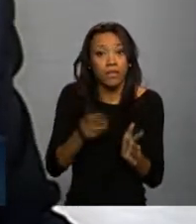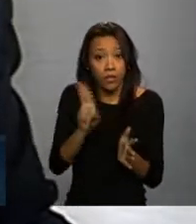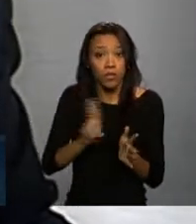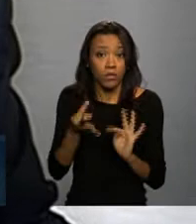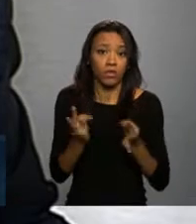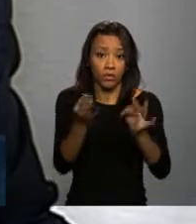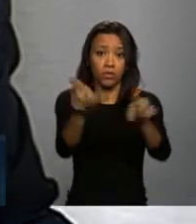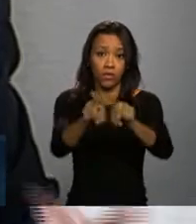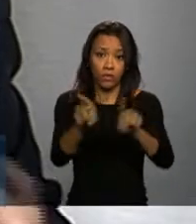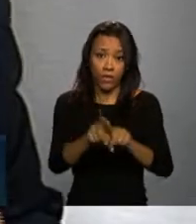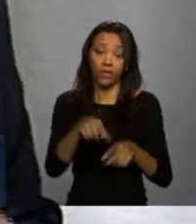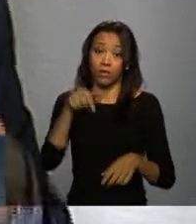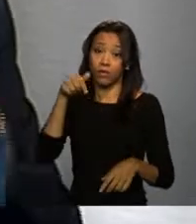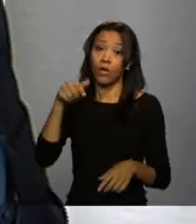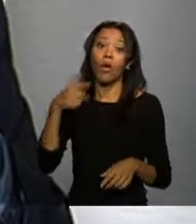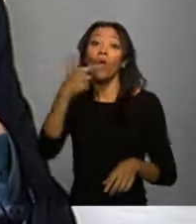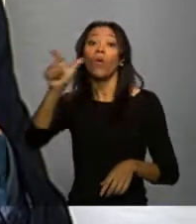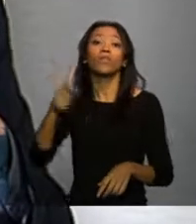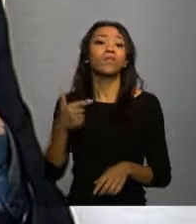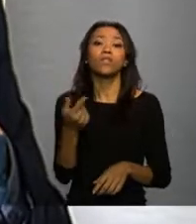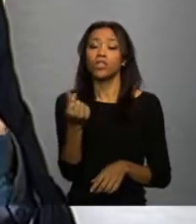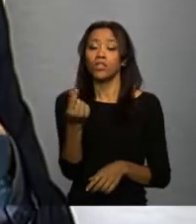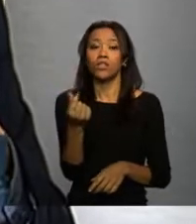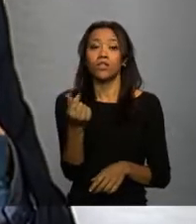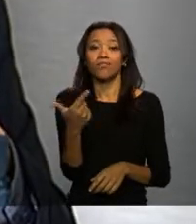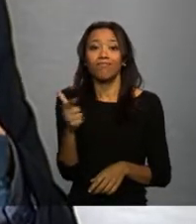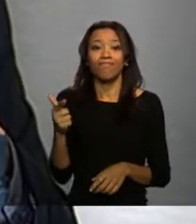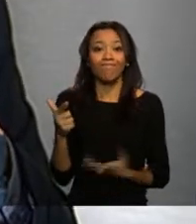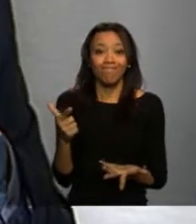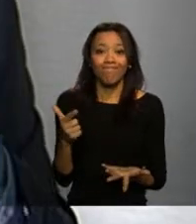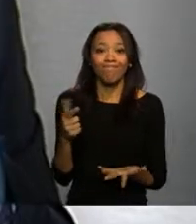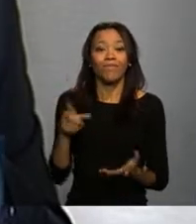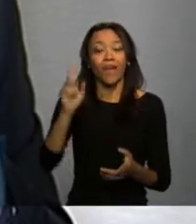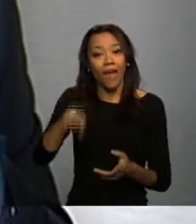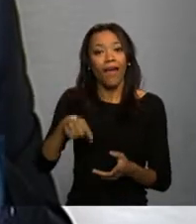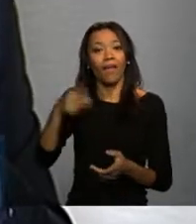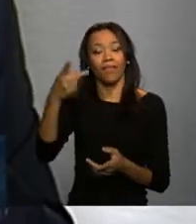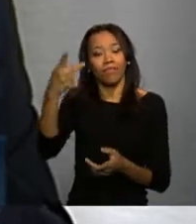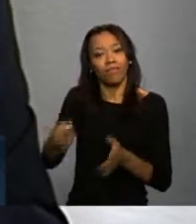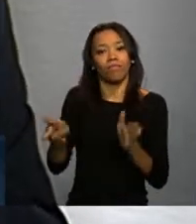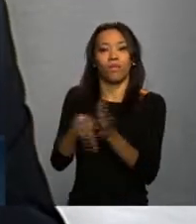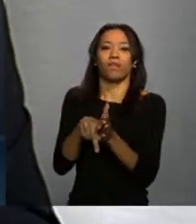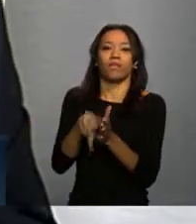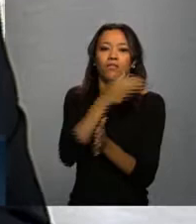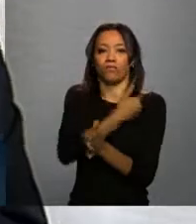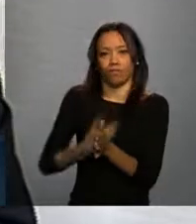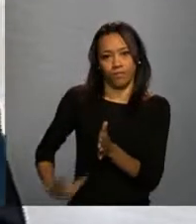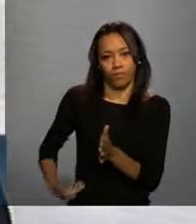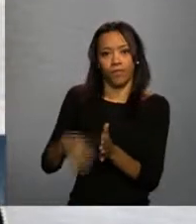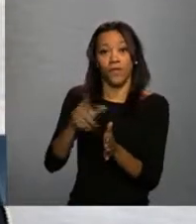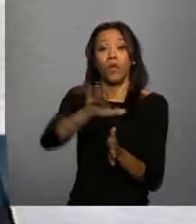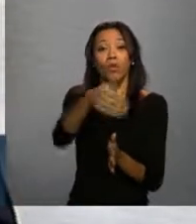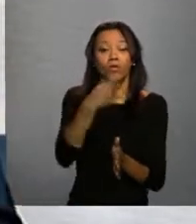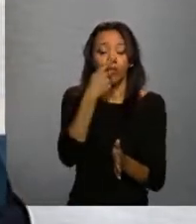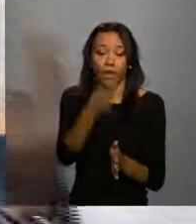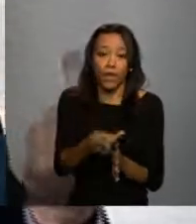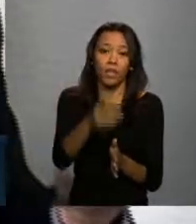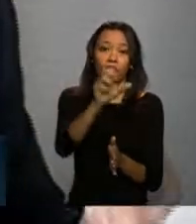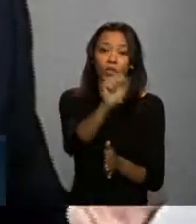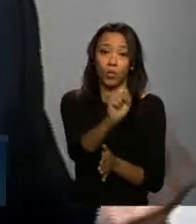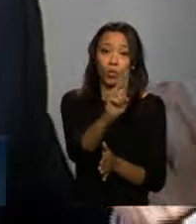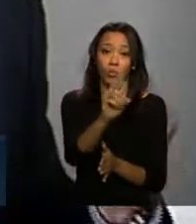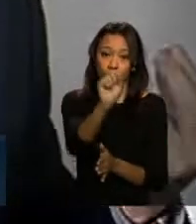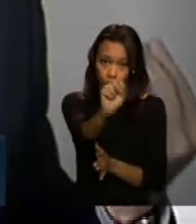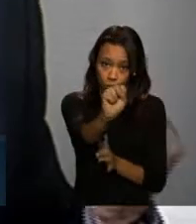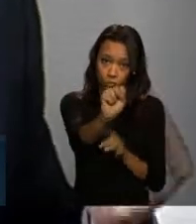preço, que é o poder de compra pública. Quando a gente observa que o sistema público de saúde tem uma compra